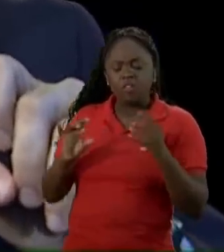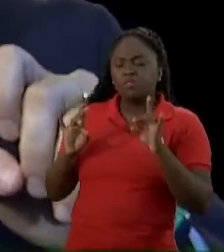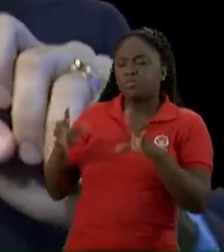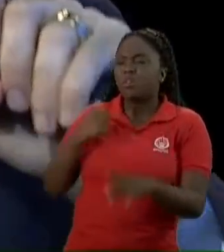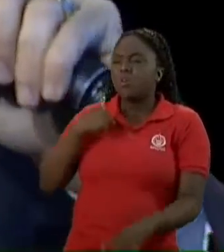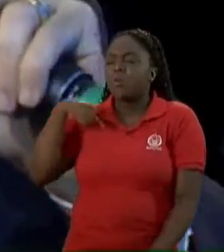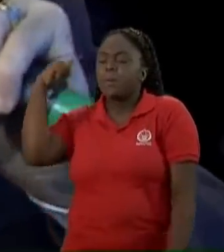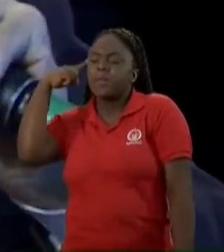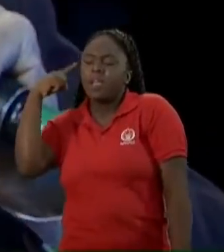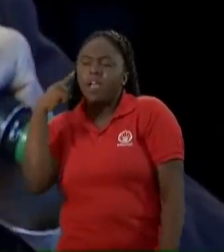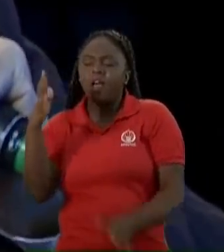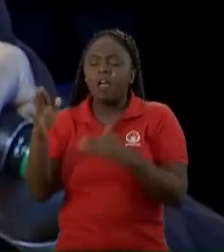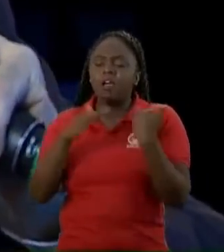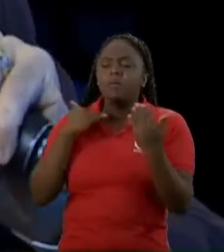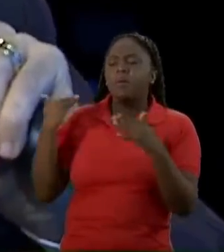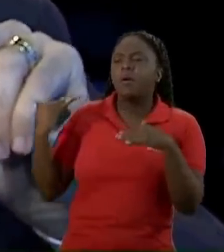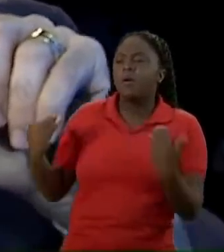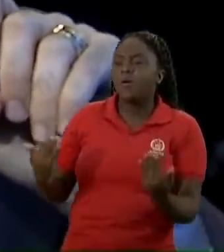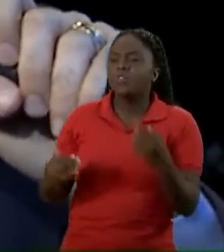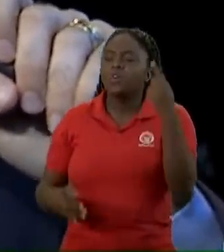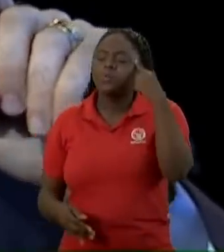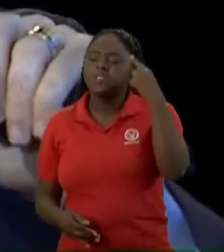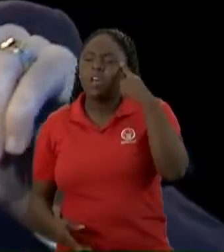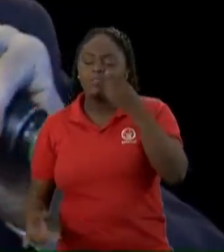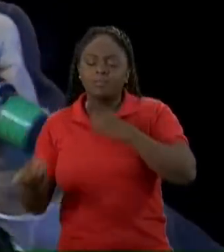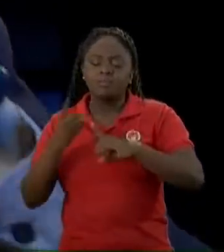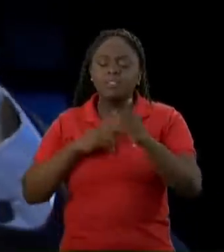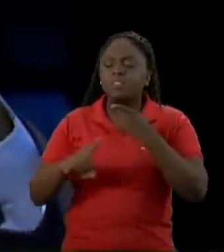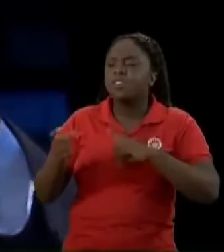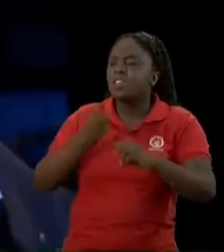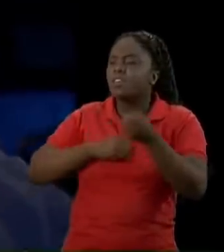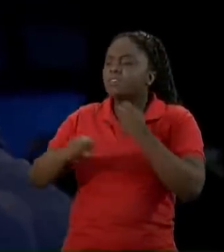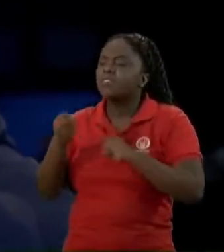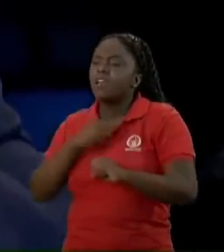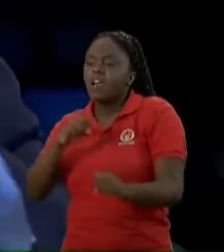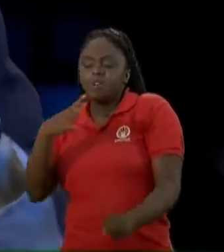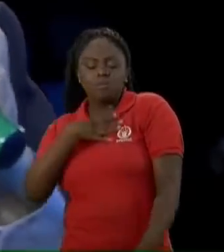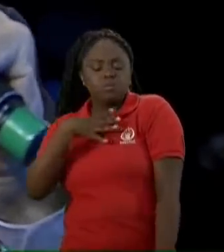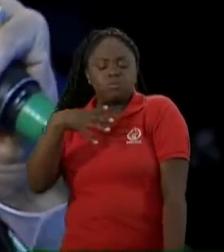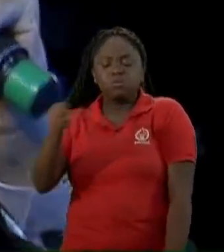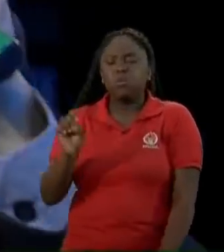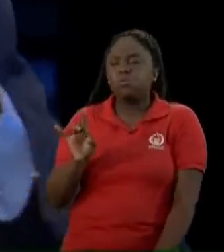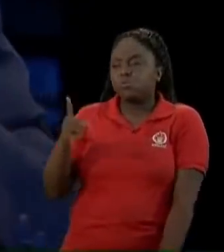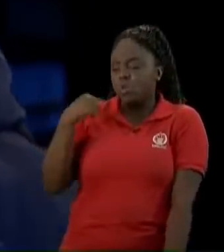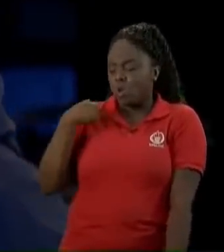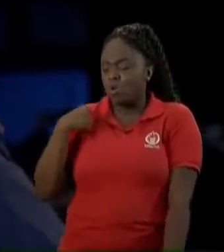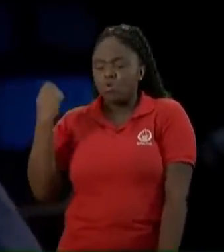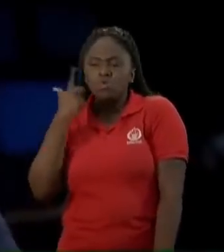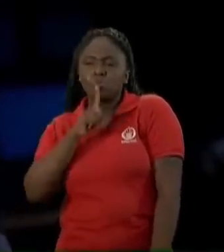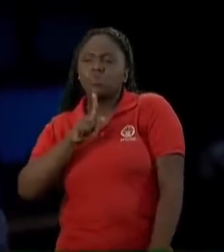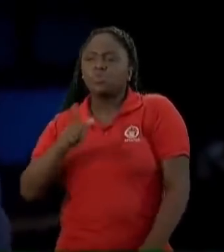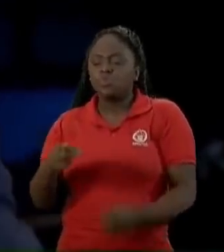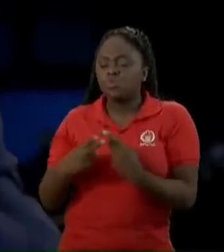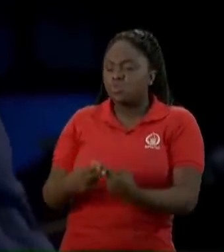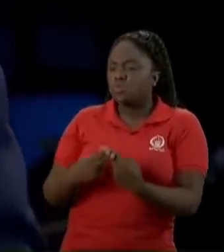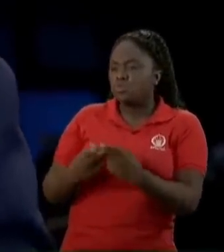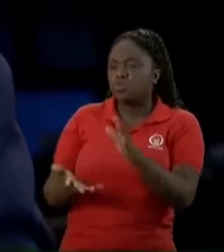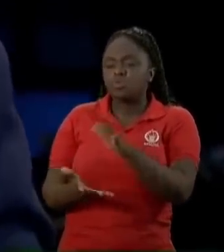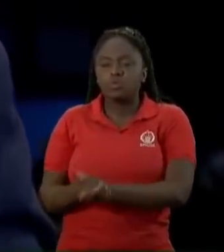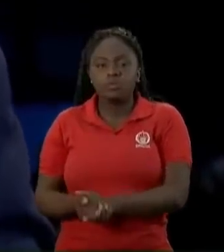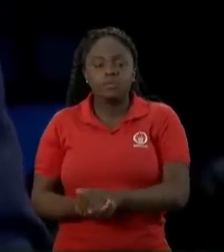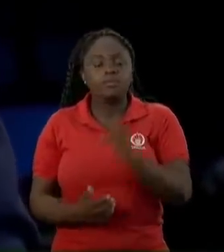esse pensamento de morte Só eu estou com um pensamento depressivo, suicida, de ansiedade Só eu não estou dando conta do casamento Só eu Mentira!